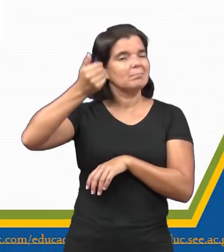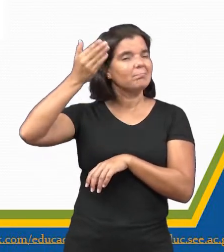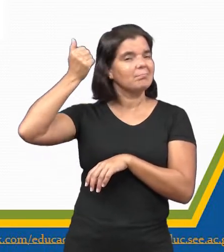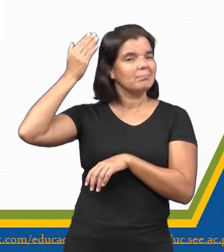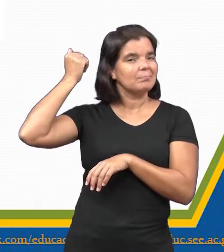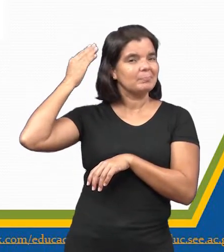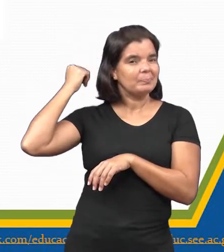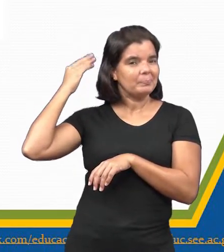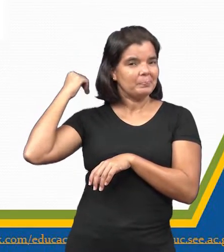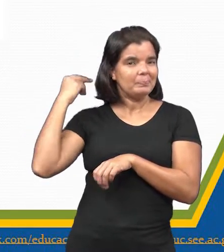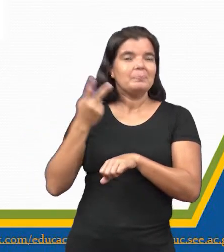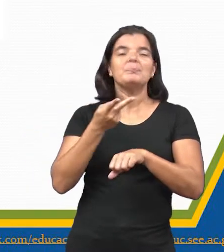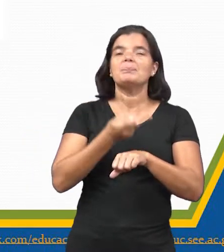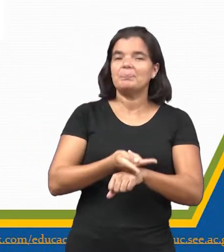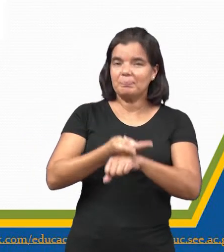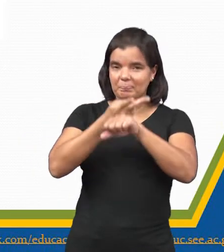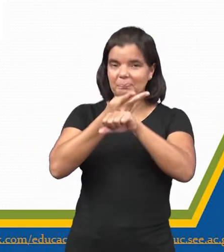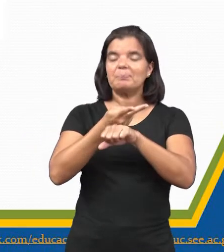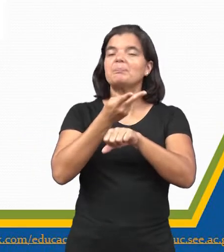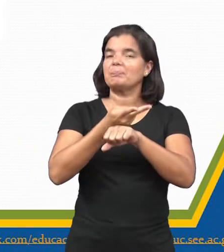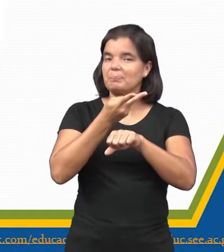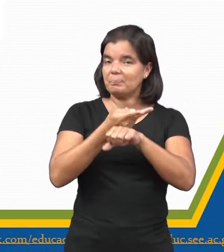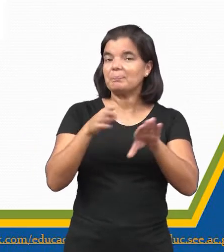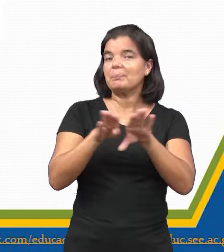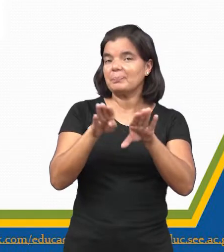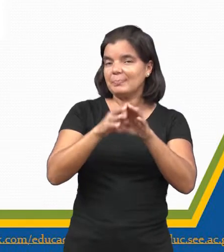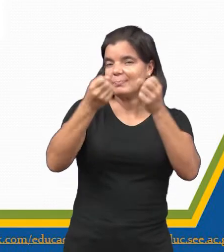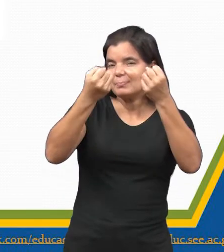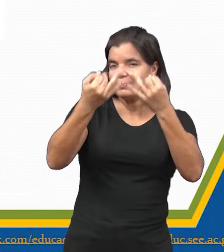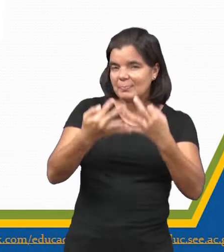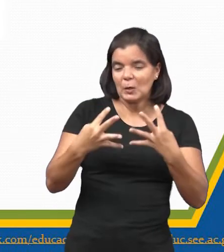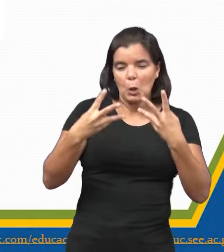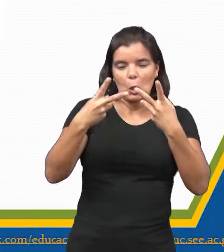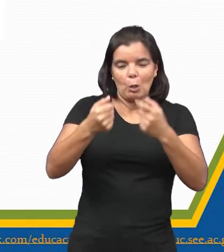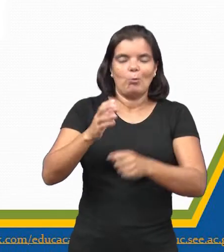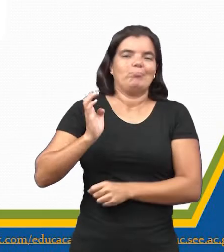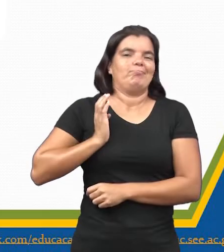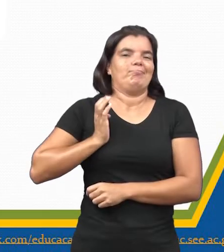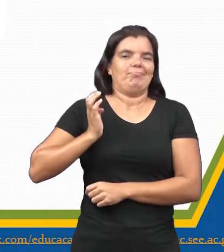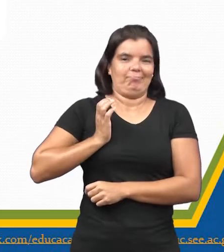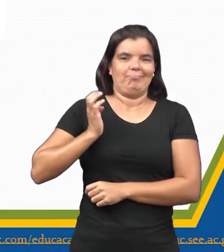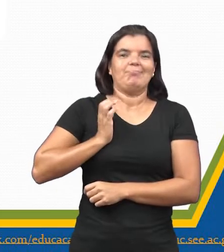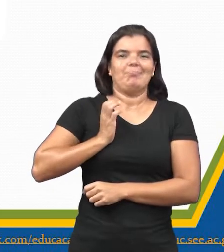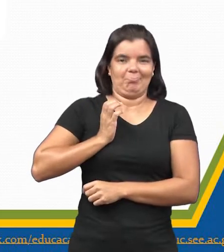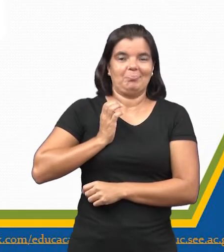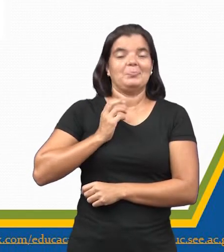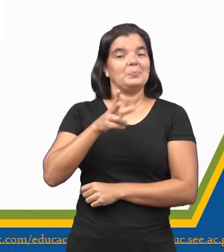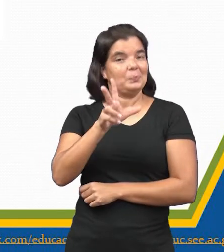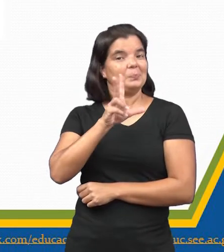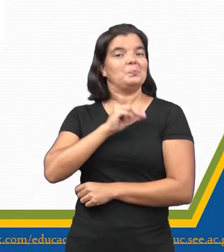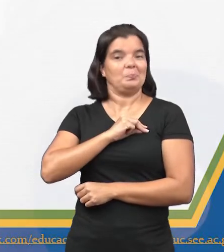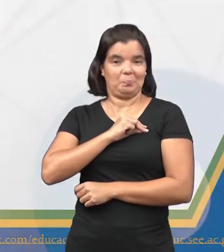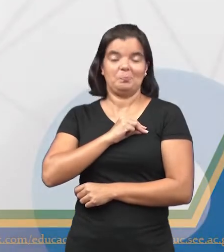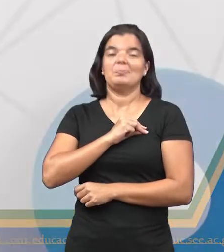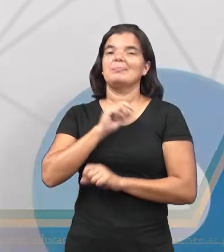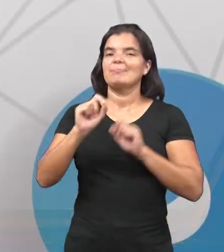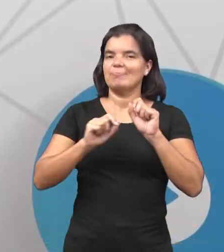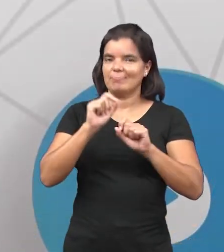antigas, né? Que nós falávamos na aula passada. E eles levavam, extraíam toda essa riqueza. Os espanhóis eram voltados